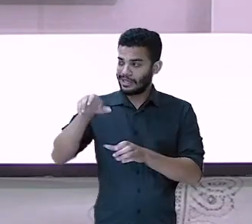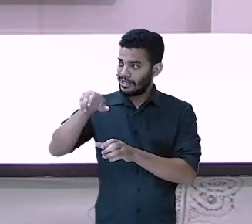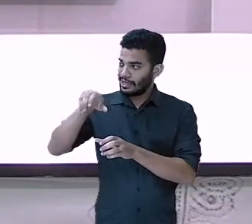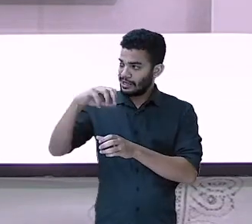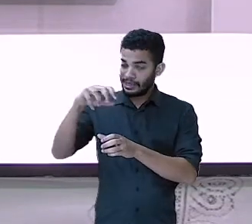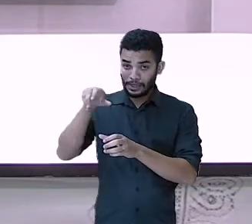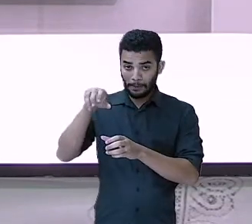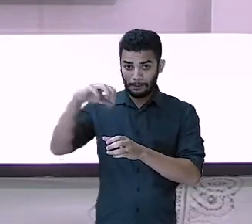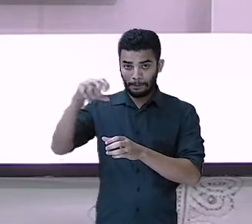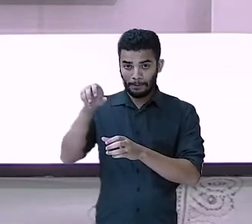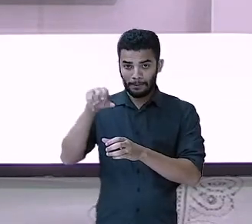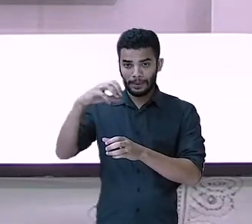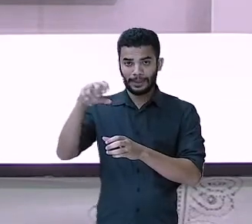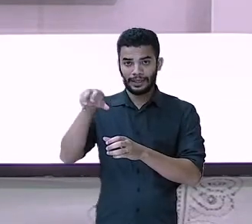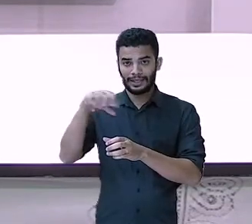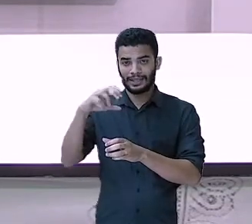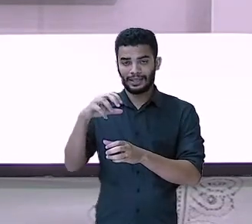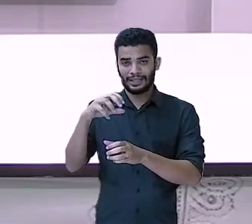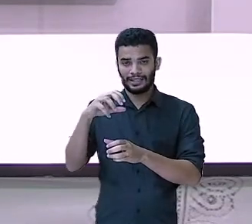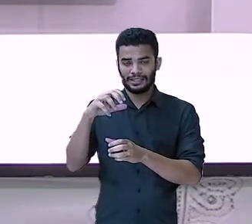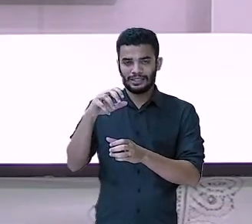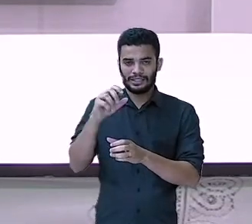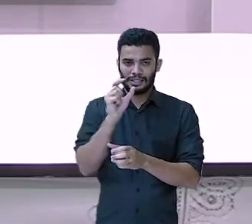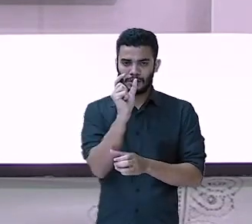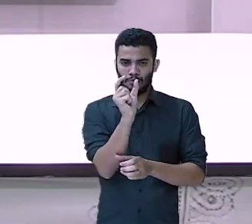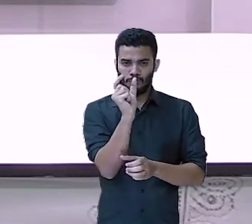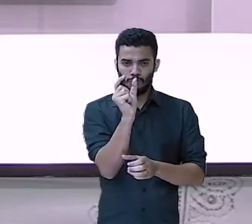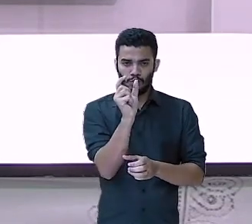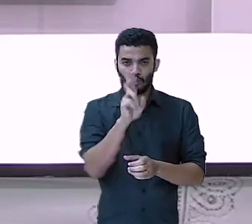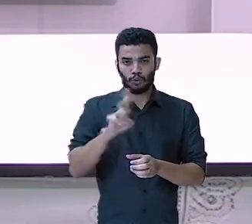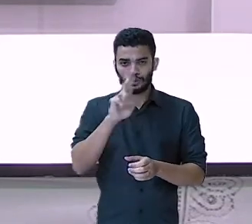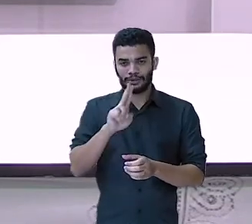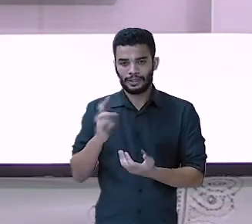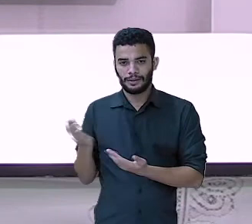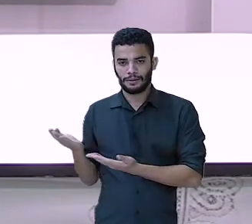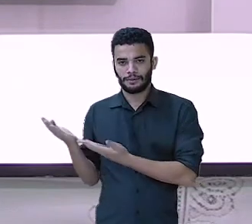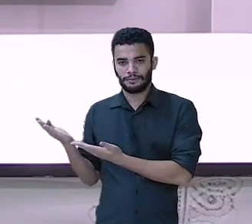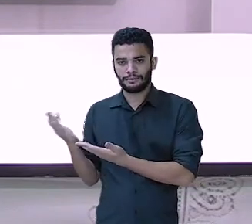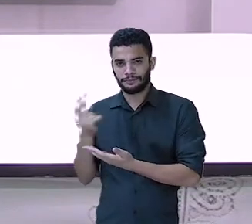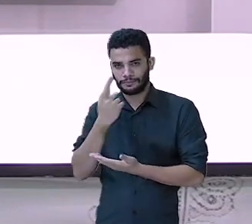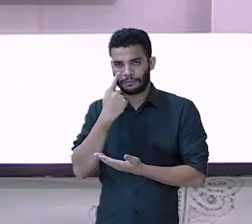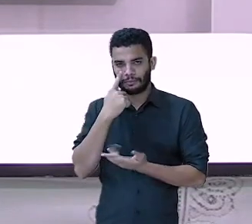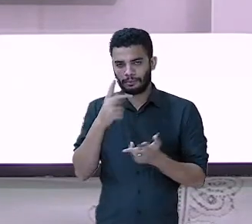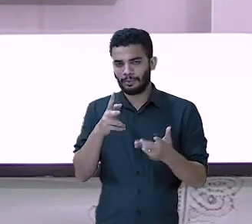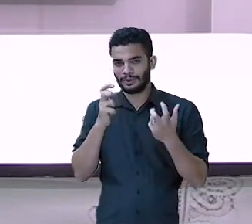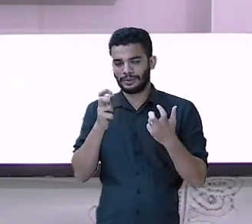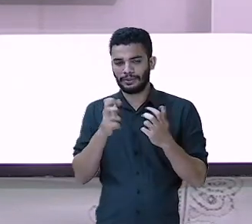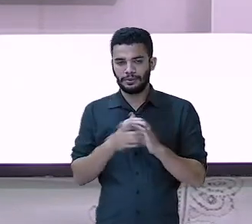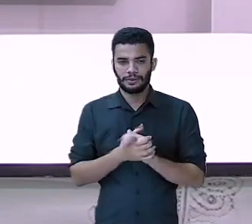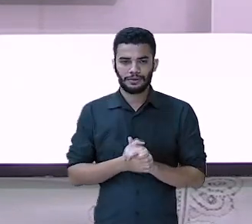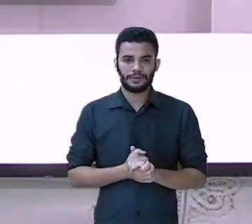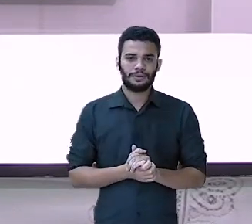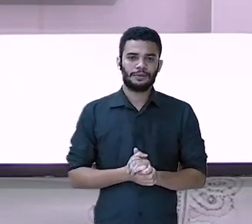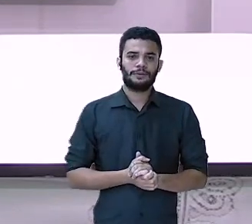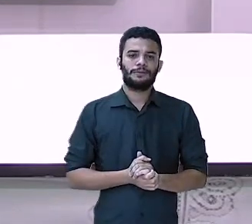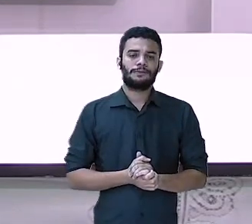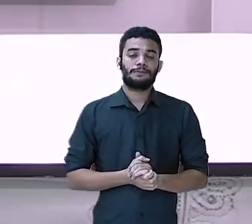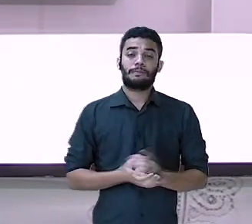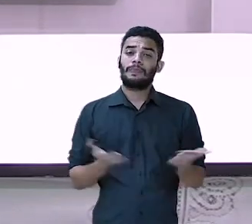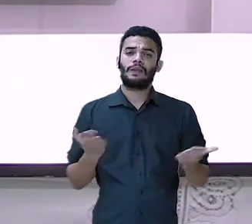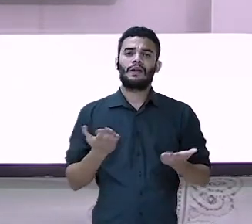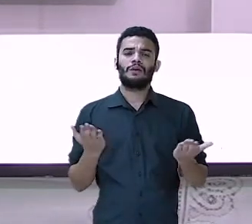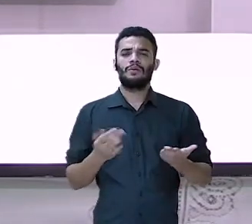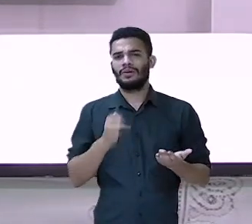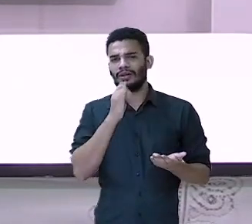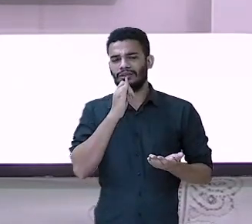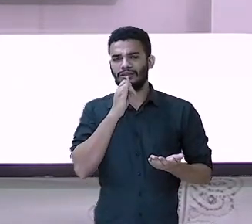cada uma representando o jogador. Como vai ser para a gente saber